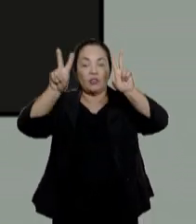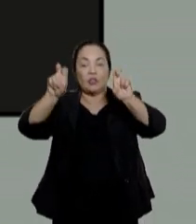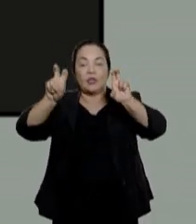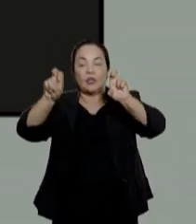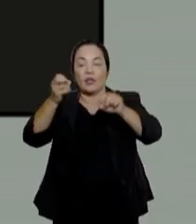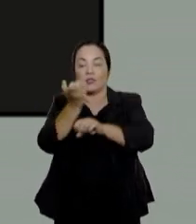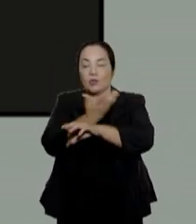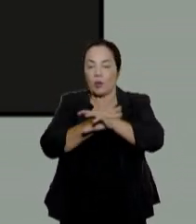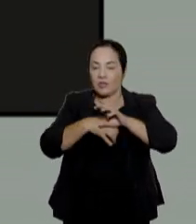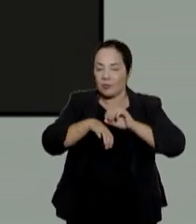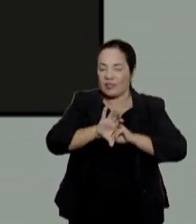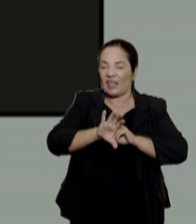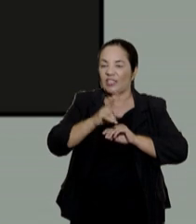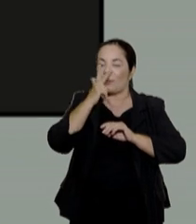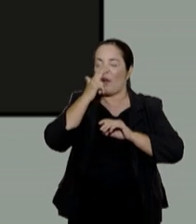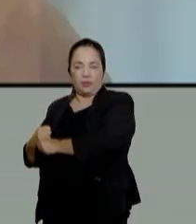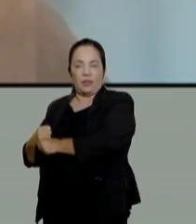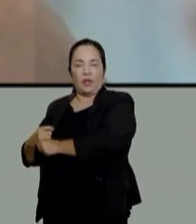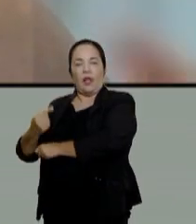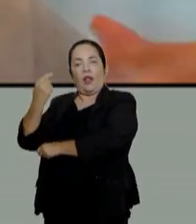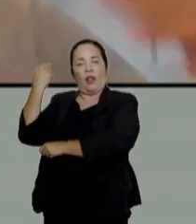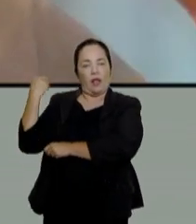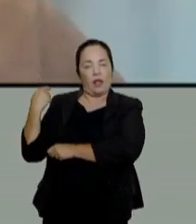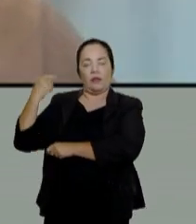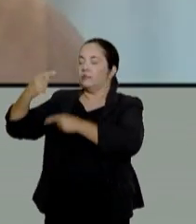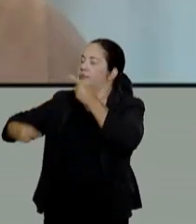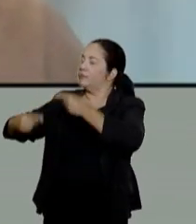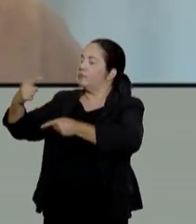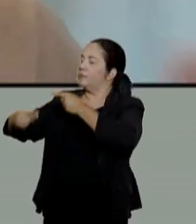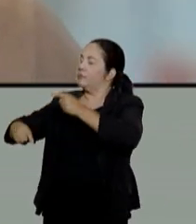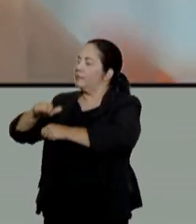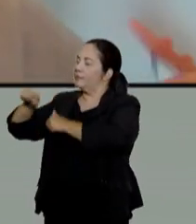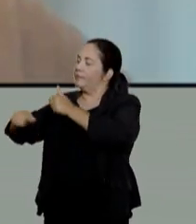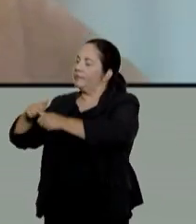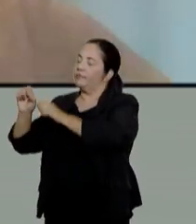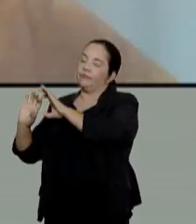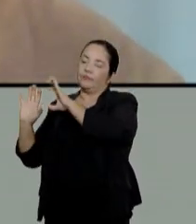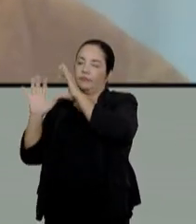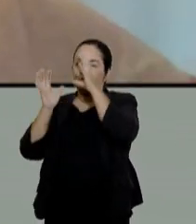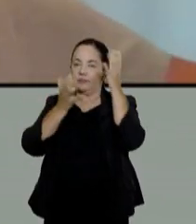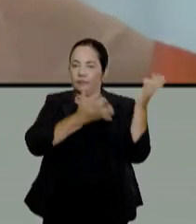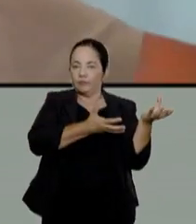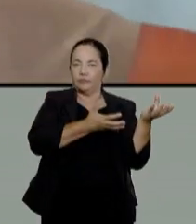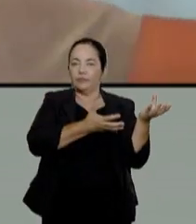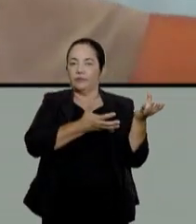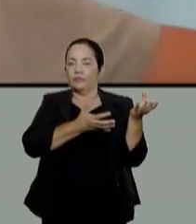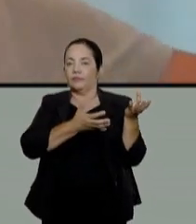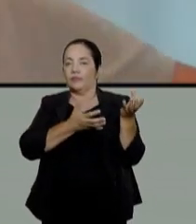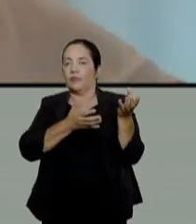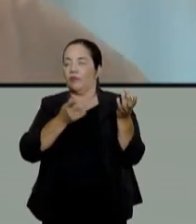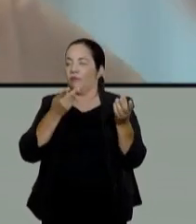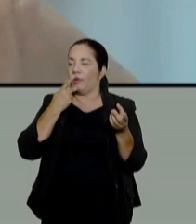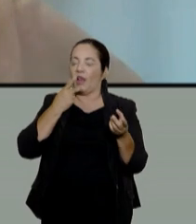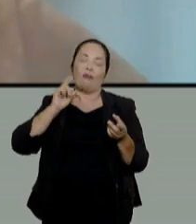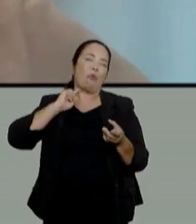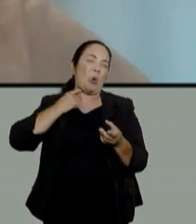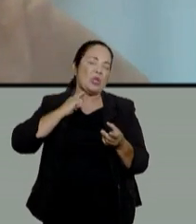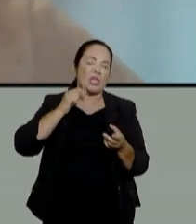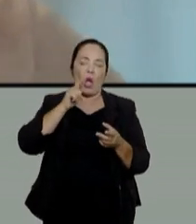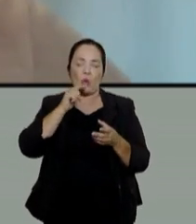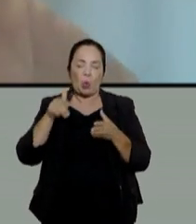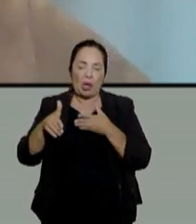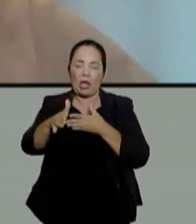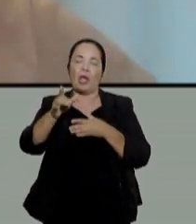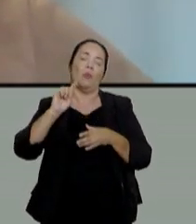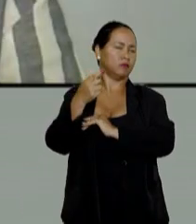abstratas em questões concretas. Também participaram do evento o diretor de Políticas Públicas do WWF Brasil,